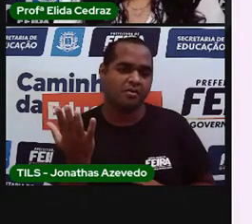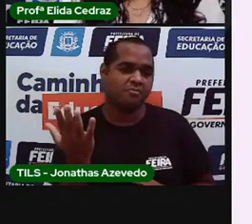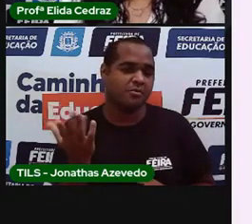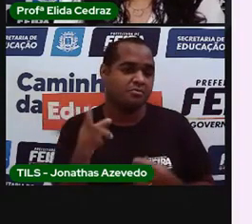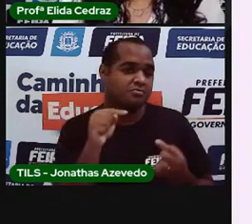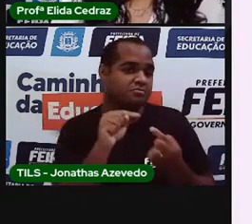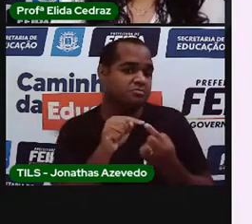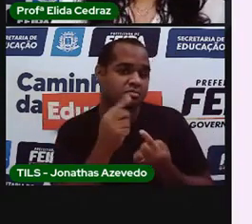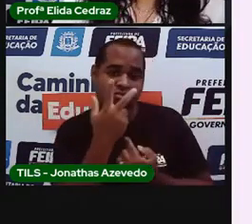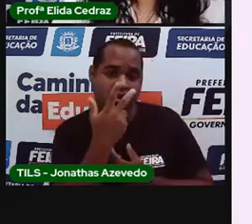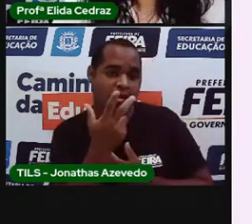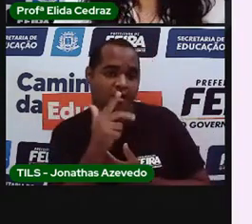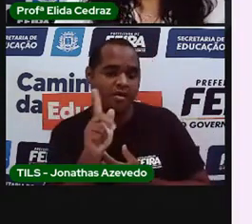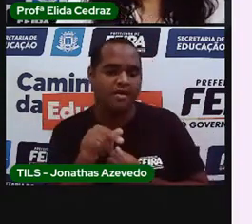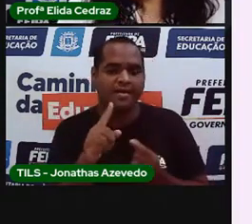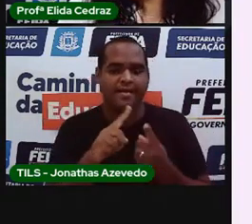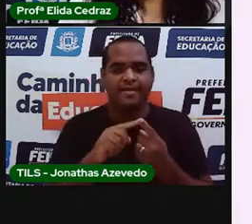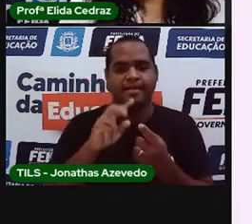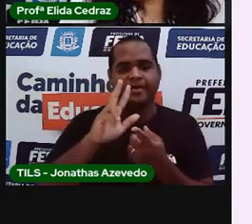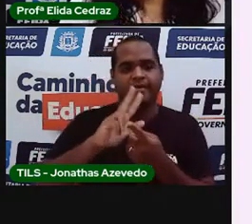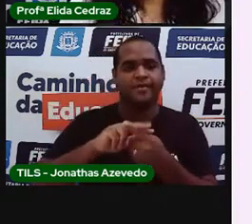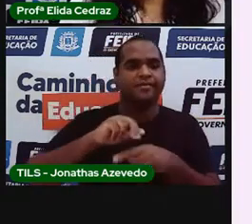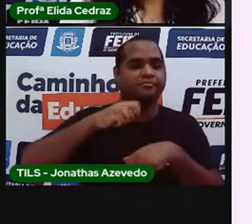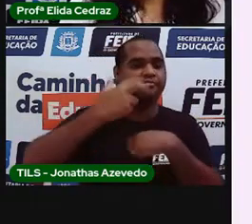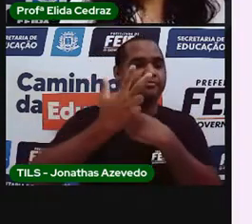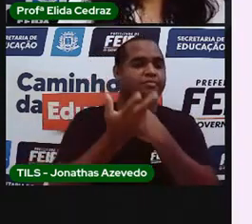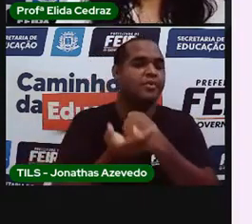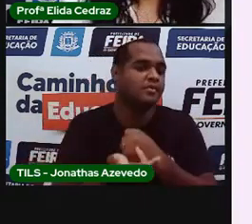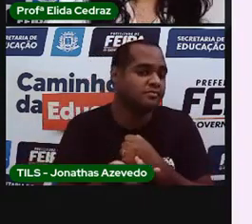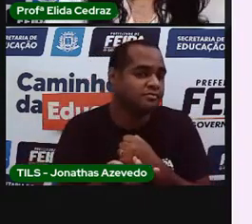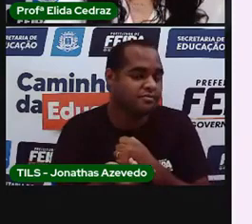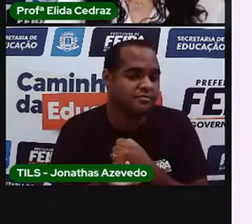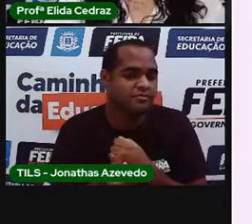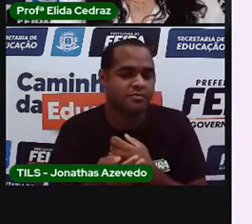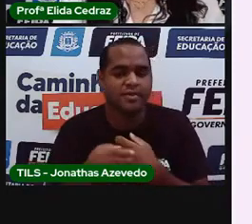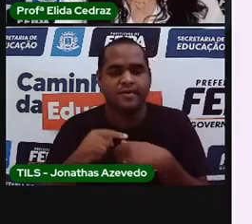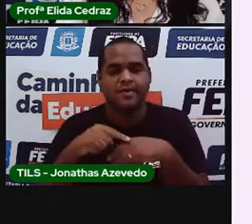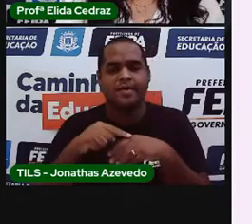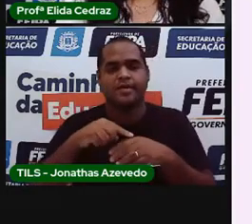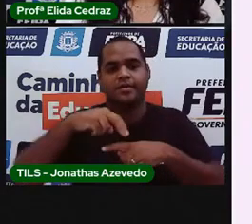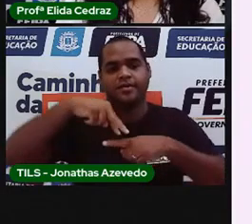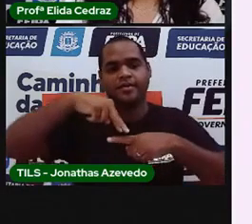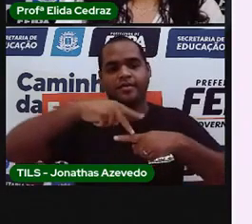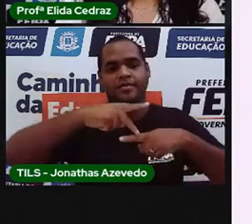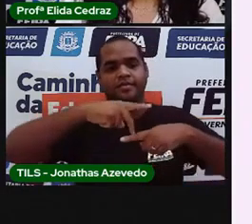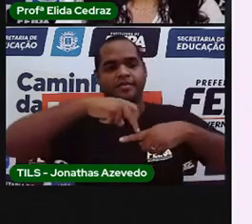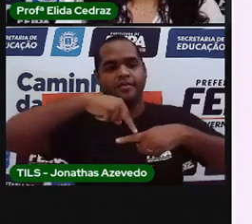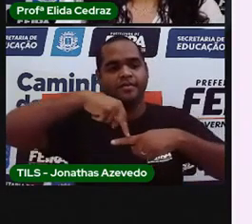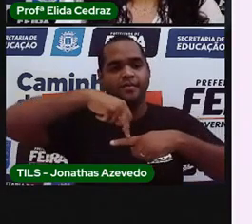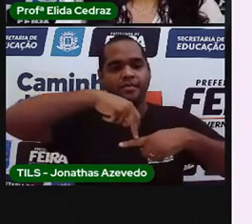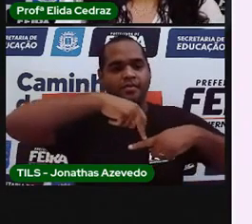Tipo, vamos lá, cambalhota. Se equilibrar de uma perna só.